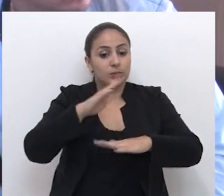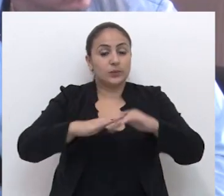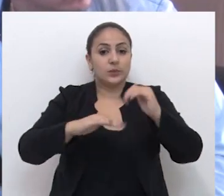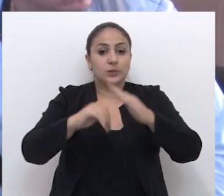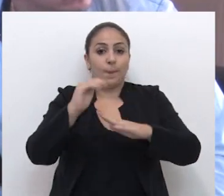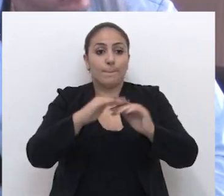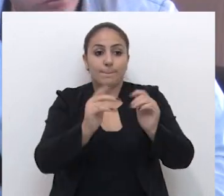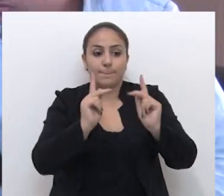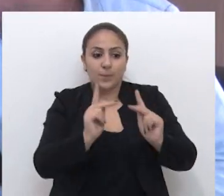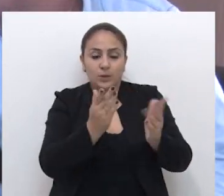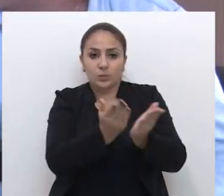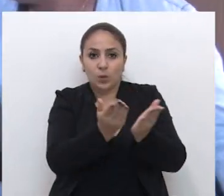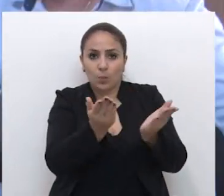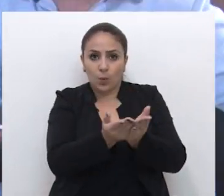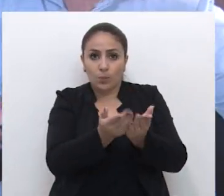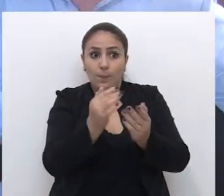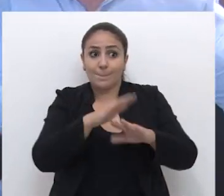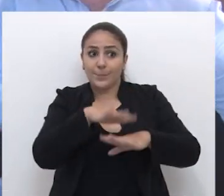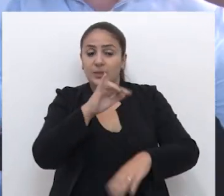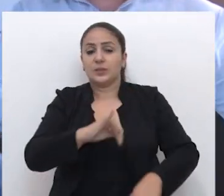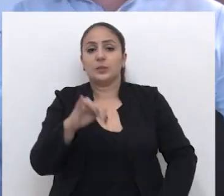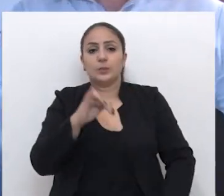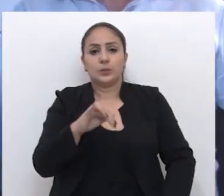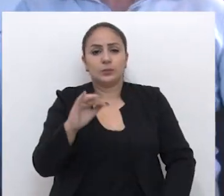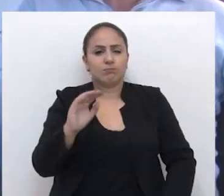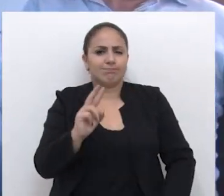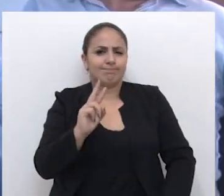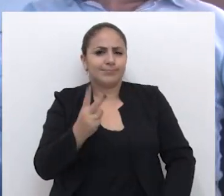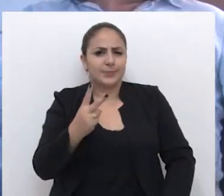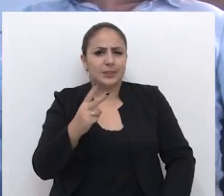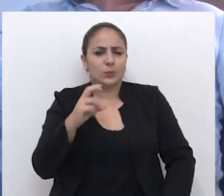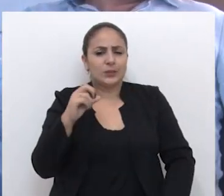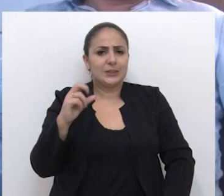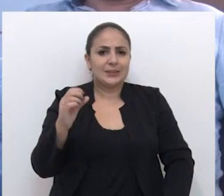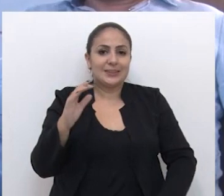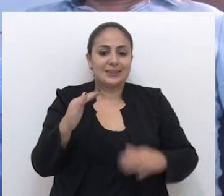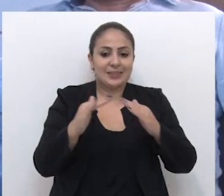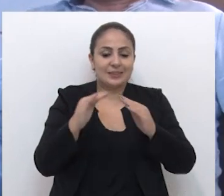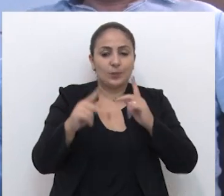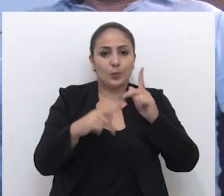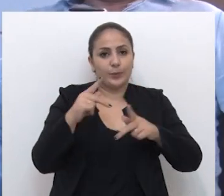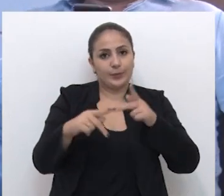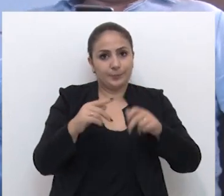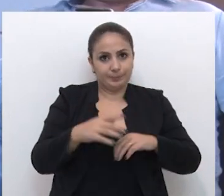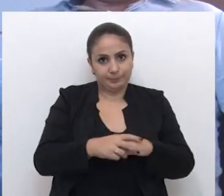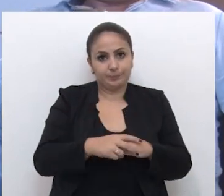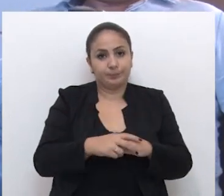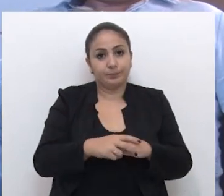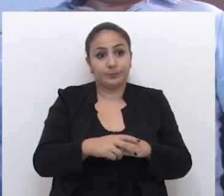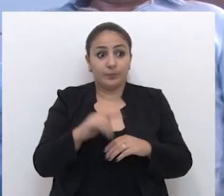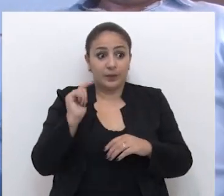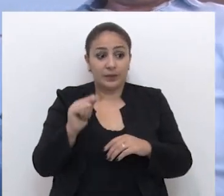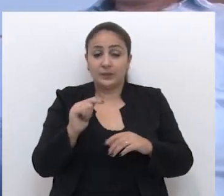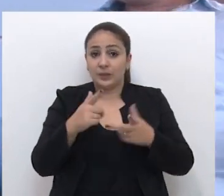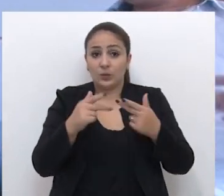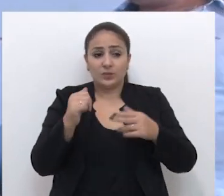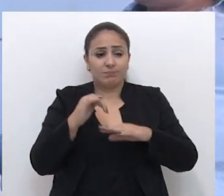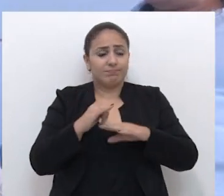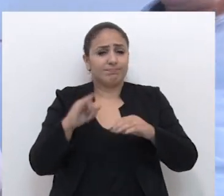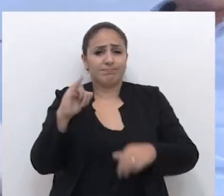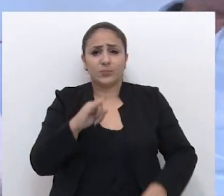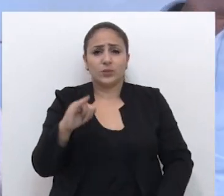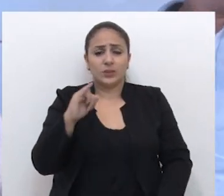construído para o pobre, isso é mais importante, cerca de 2.500 casas populares. Essa é a parte